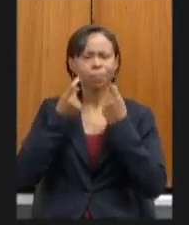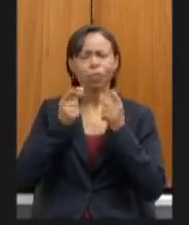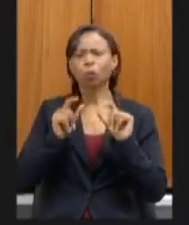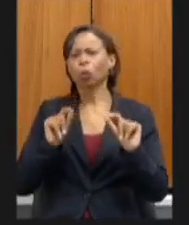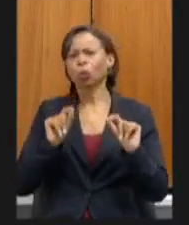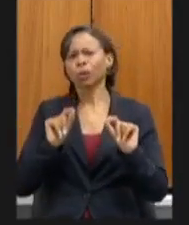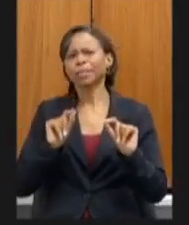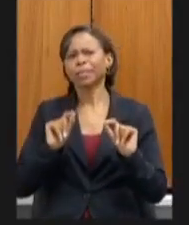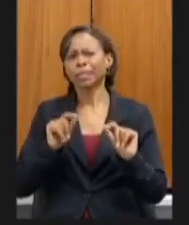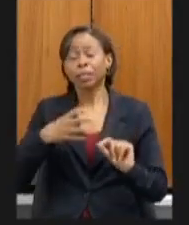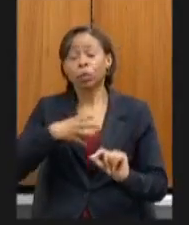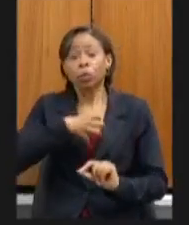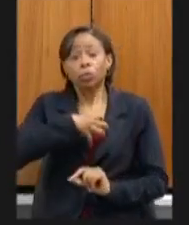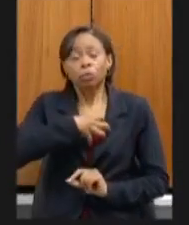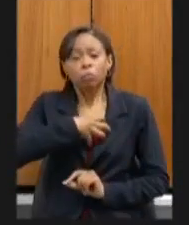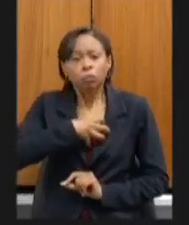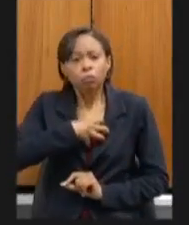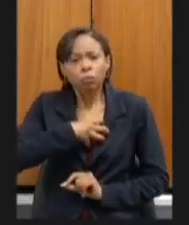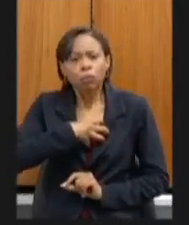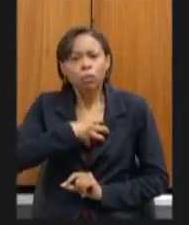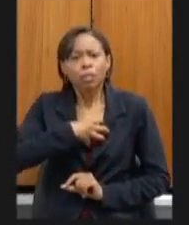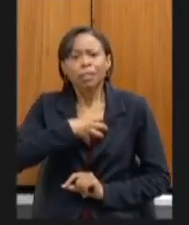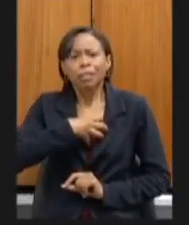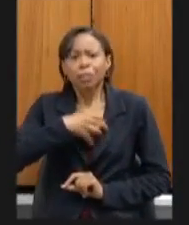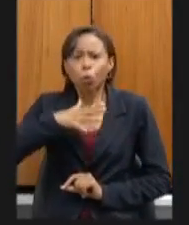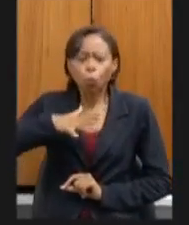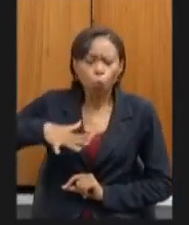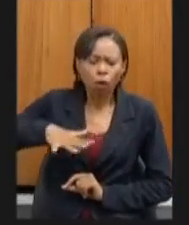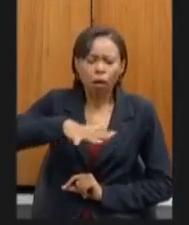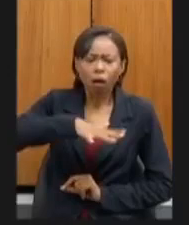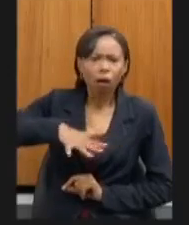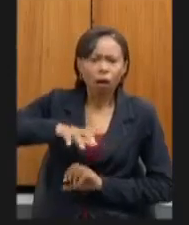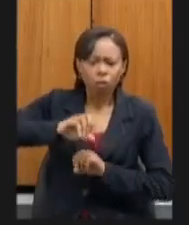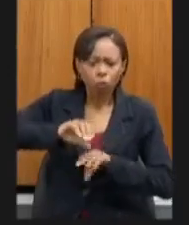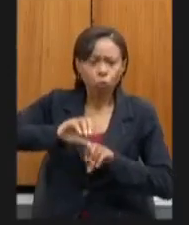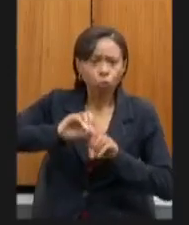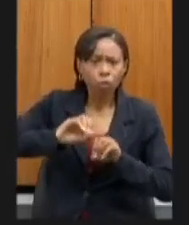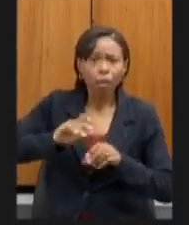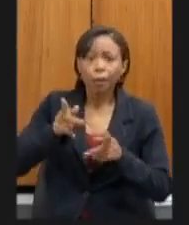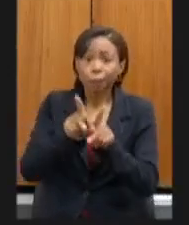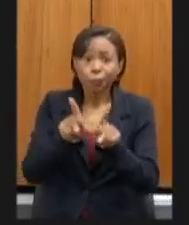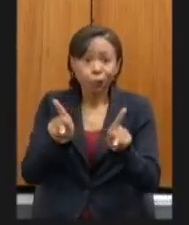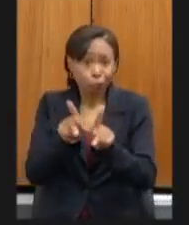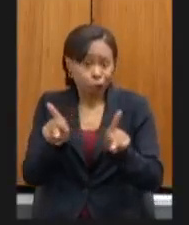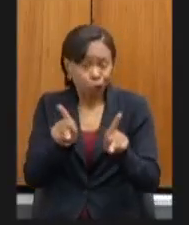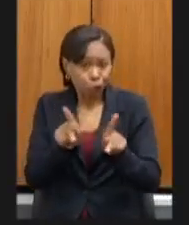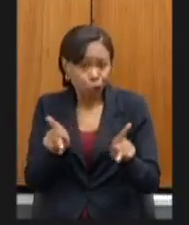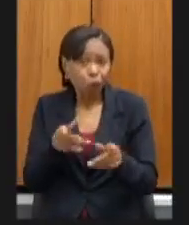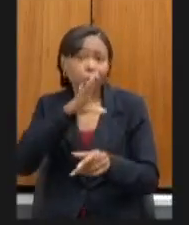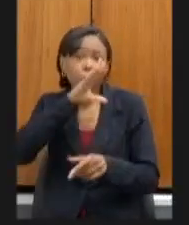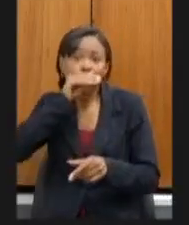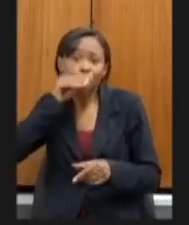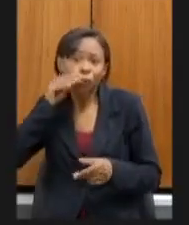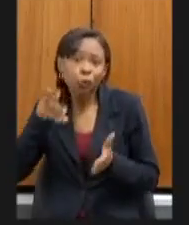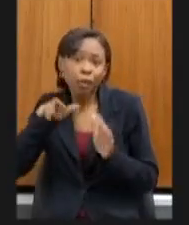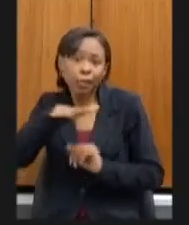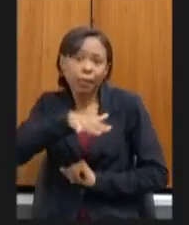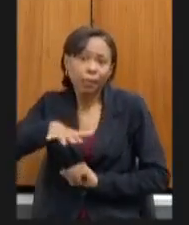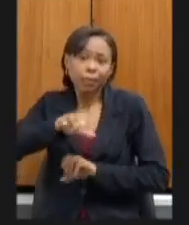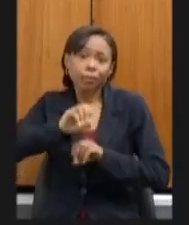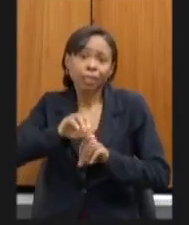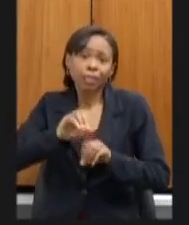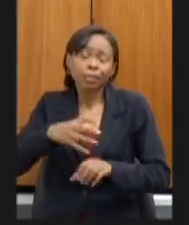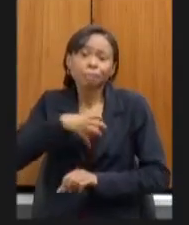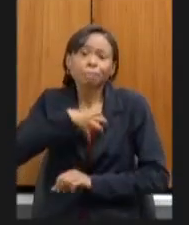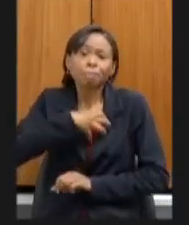sentimento da comunidade escolar de professores da rede de servidores da educação com a